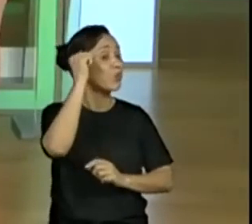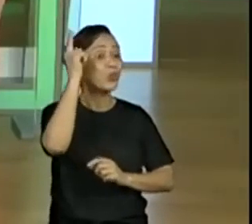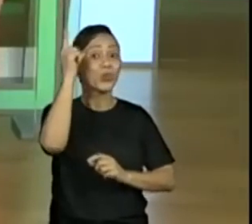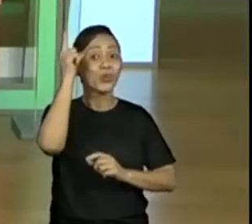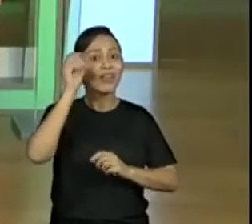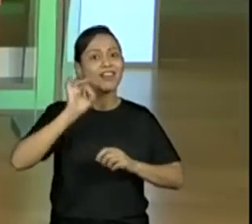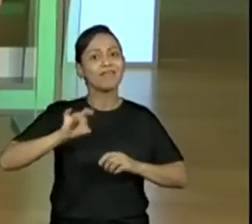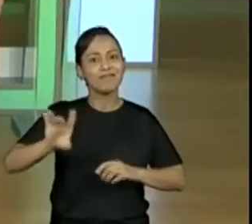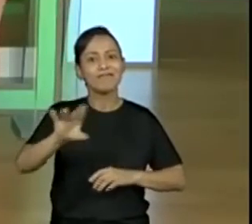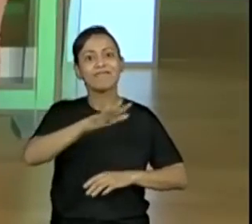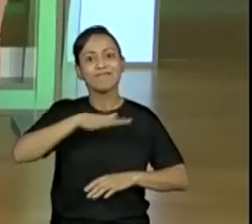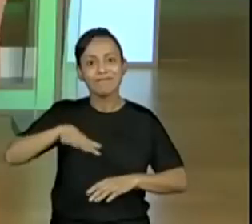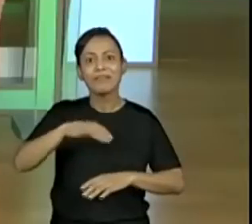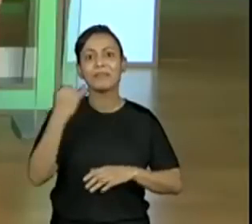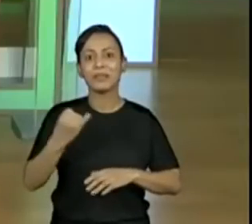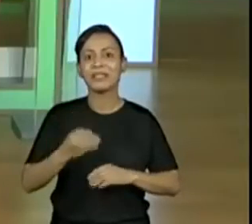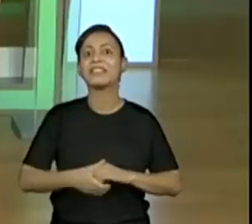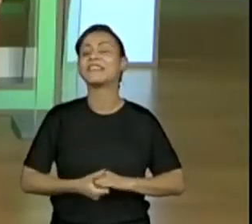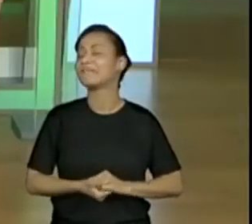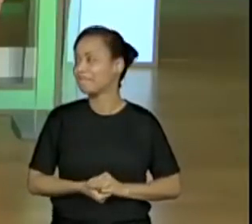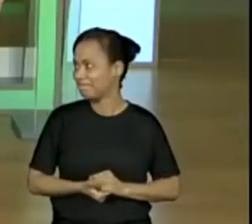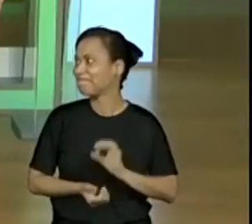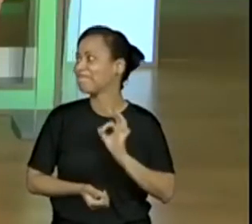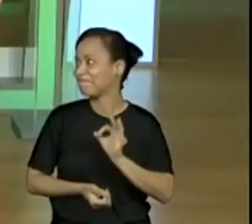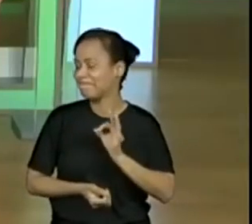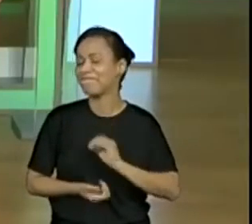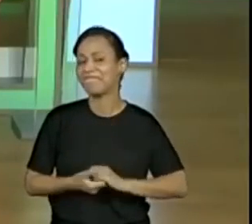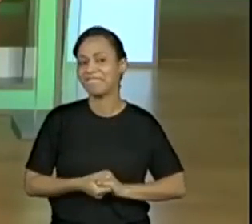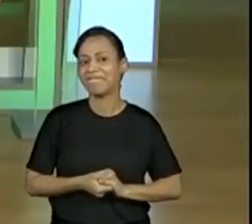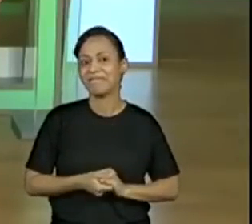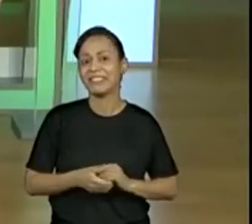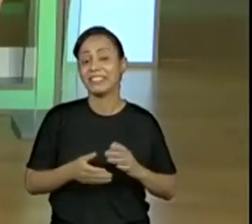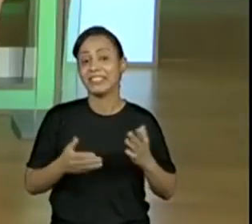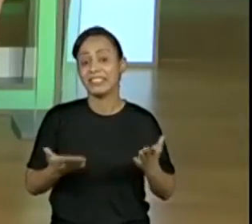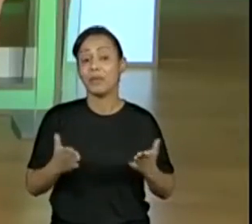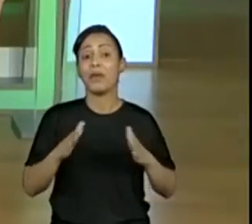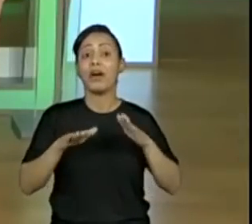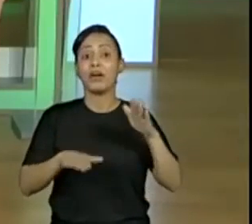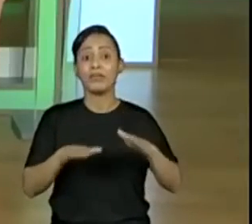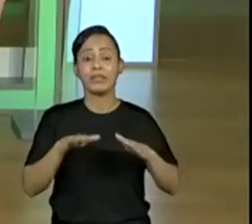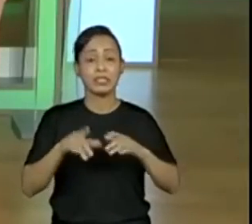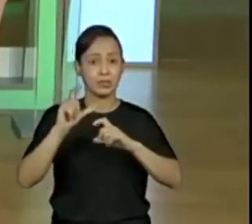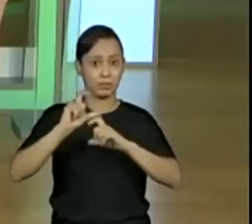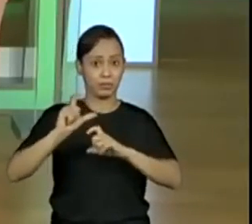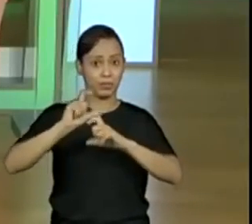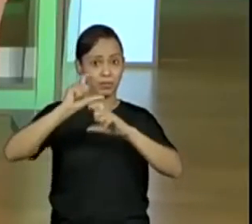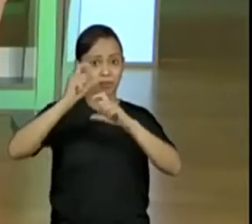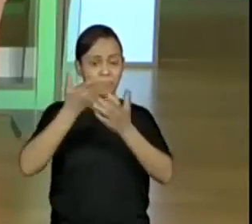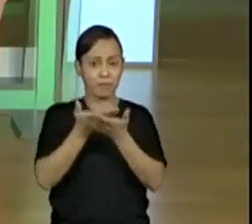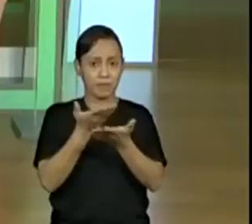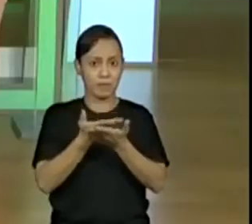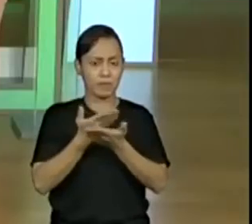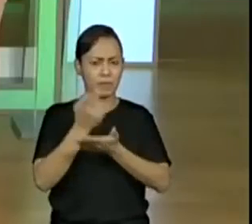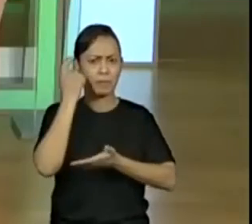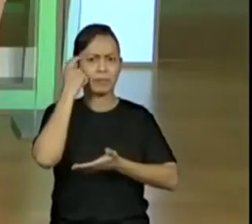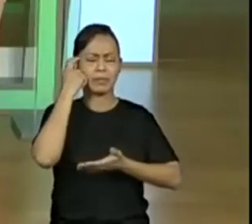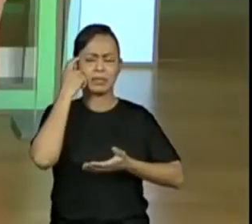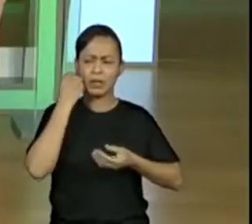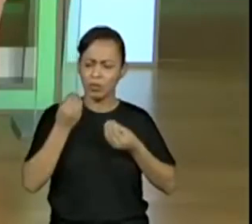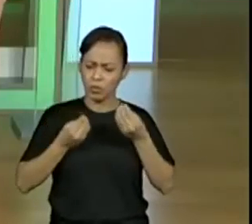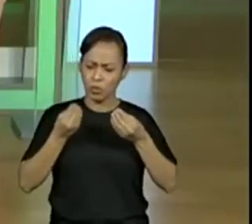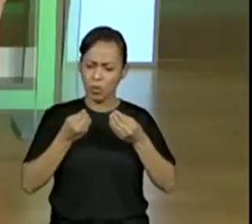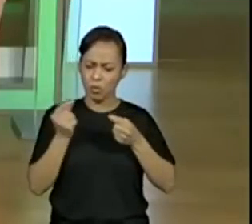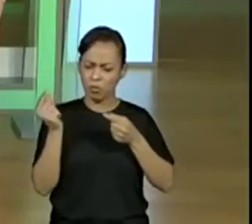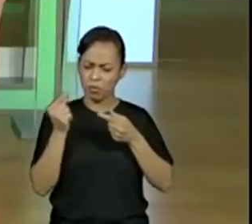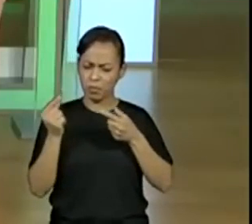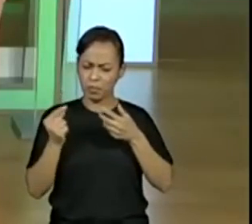Pois é. Então, quando a gente pensa na quadrinha, na nossa aula de quadrinha, já vão pensando em repertório. O é isso? Já vão tentando ver